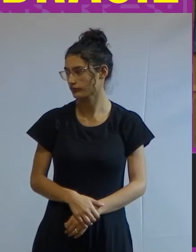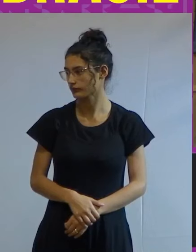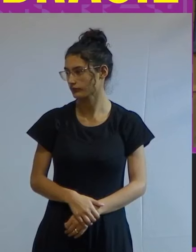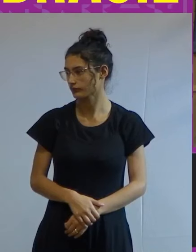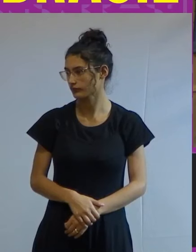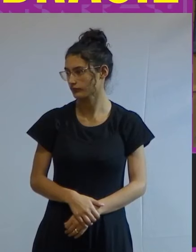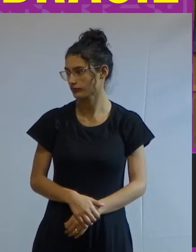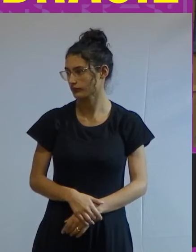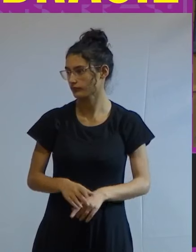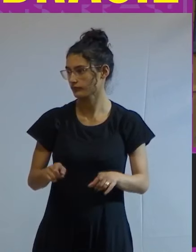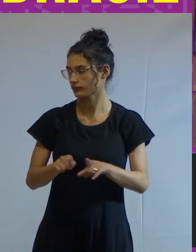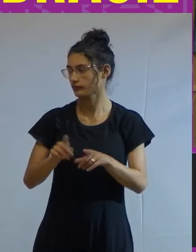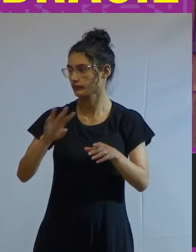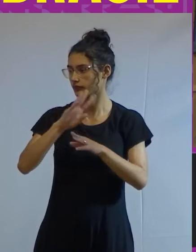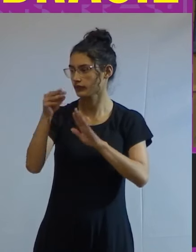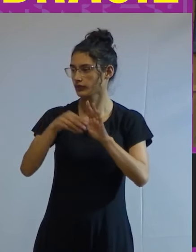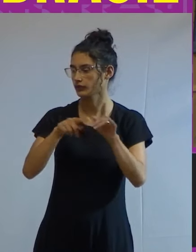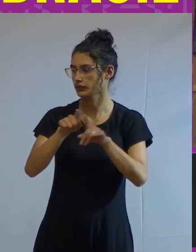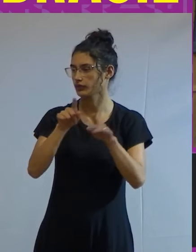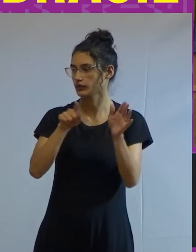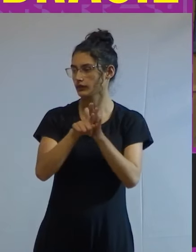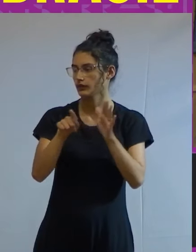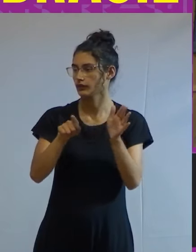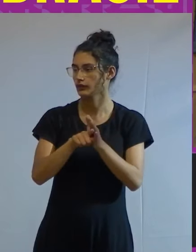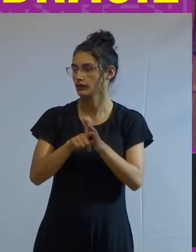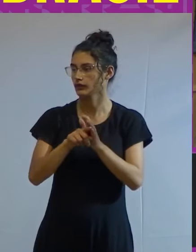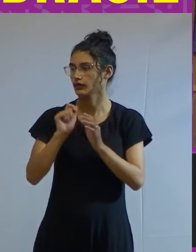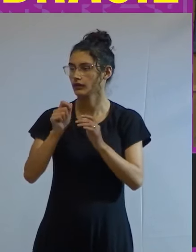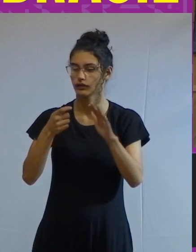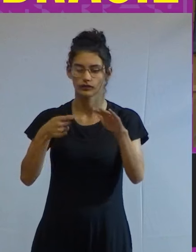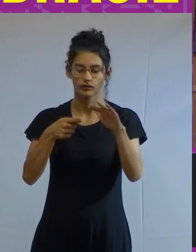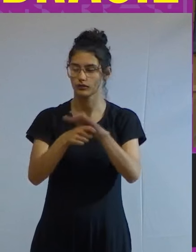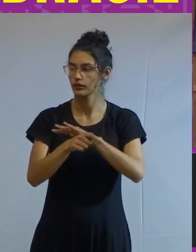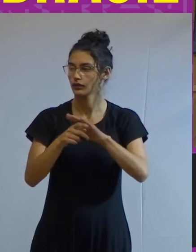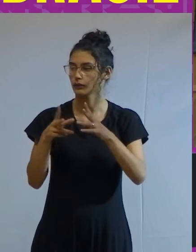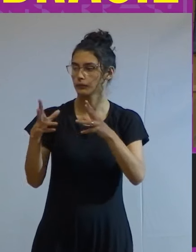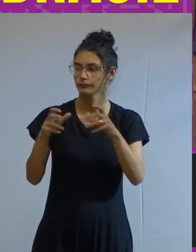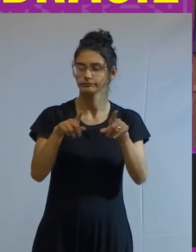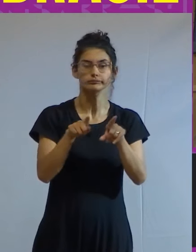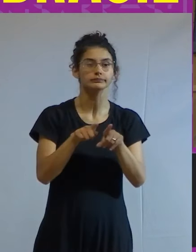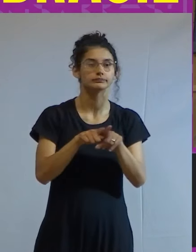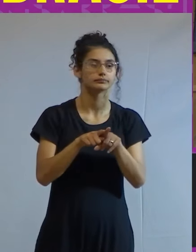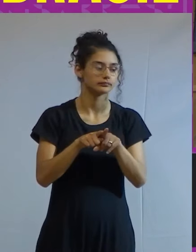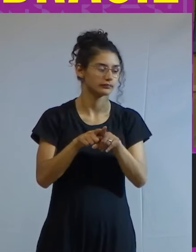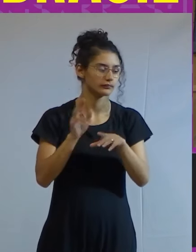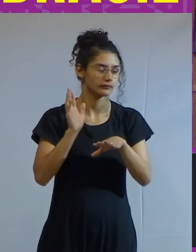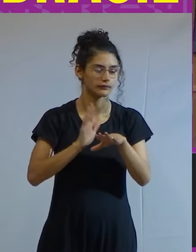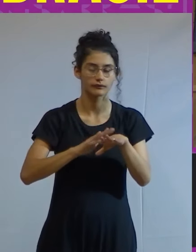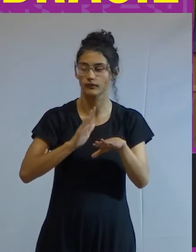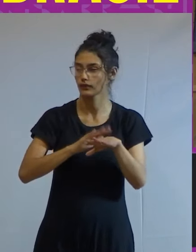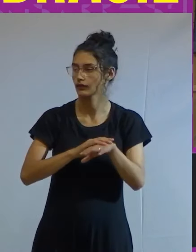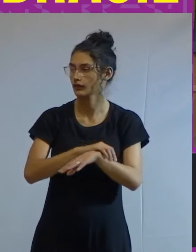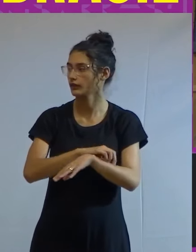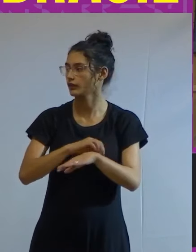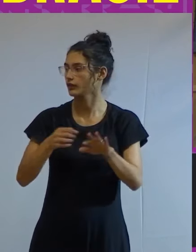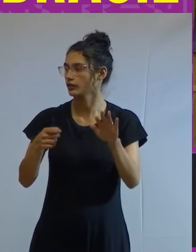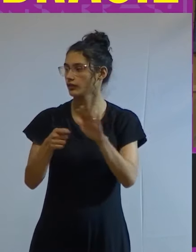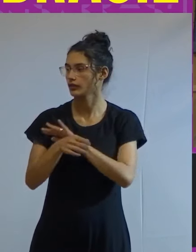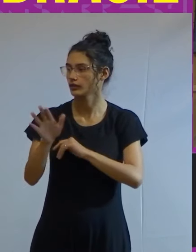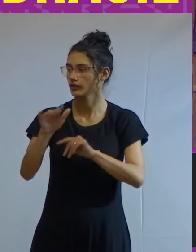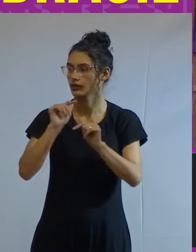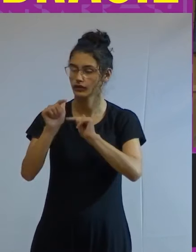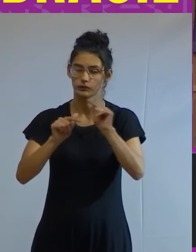até para acrescentar sobre essa questão do agro é que investimentos como o LCI e a LCA que são investimentos no mercado